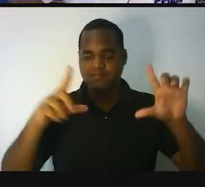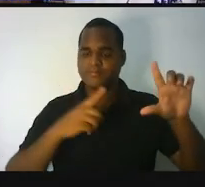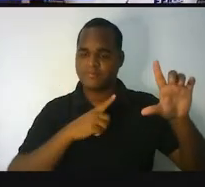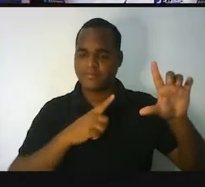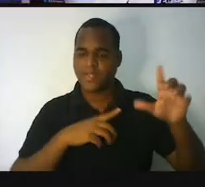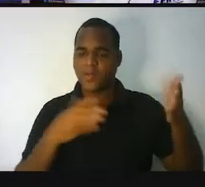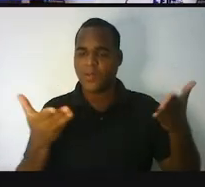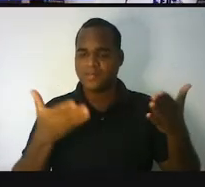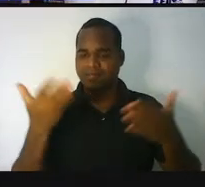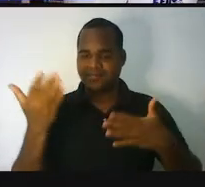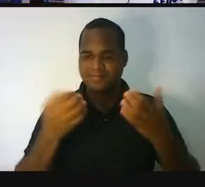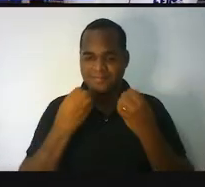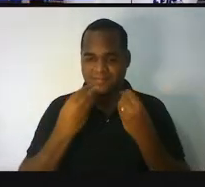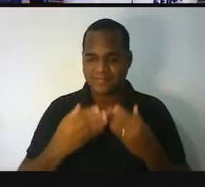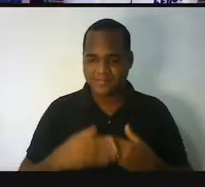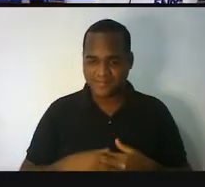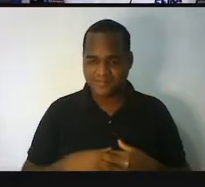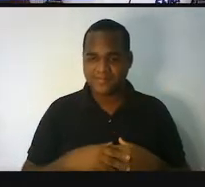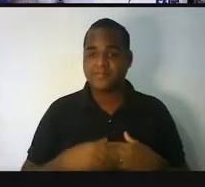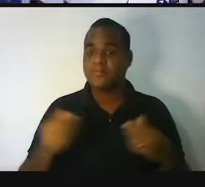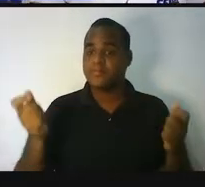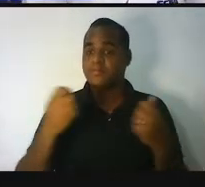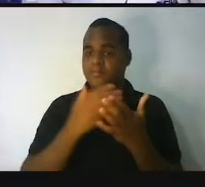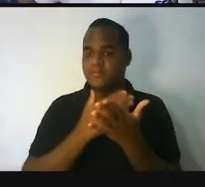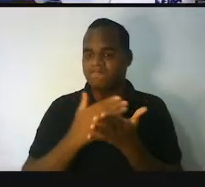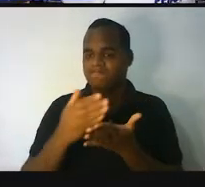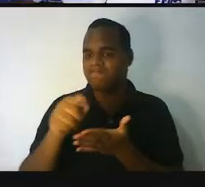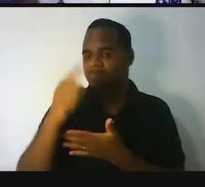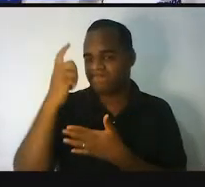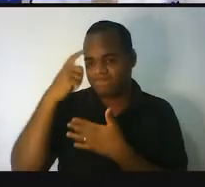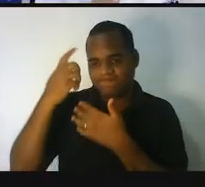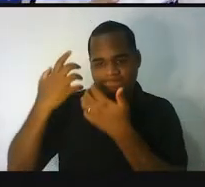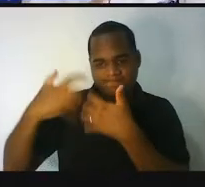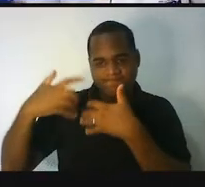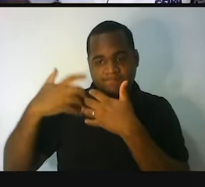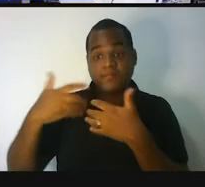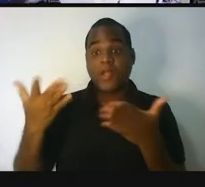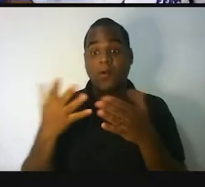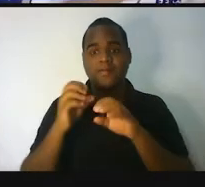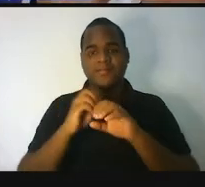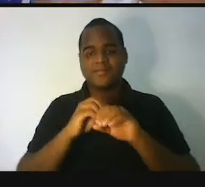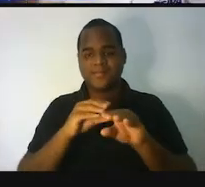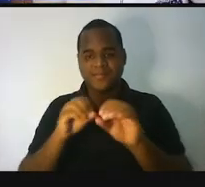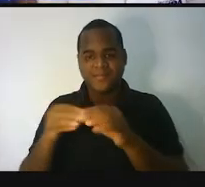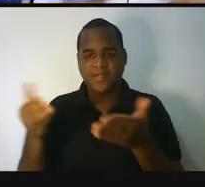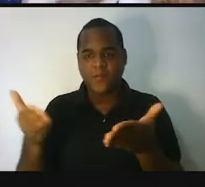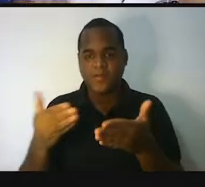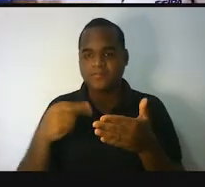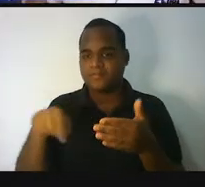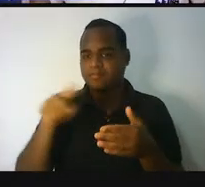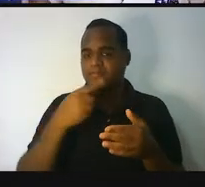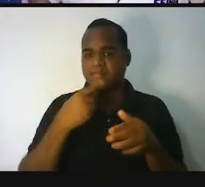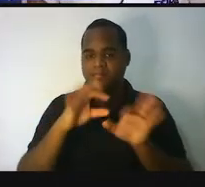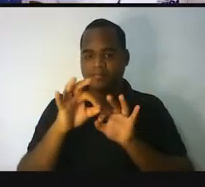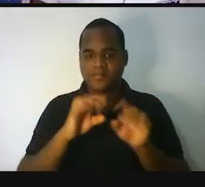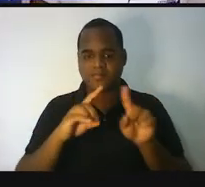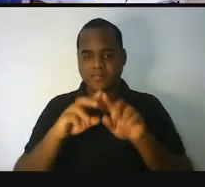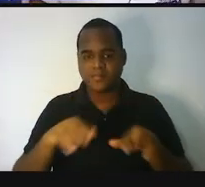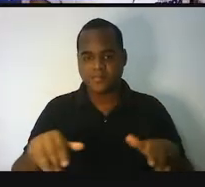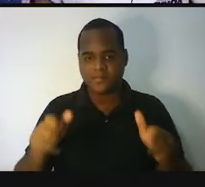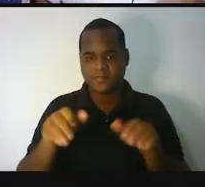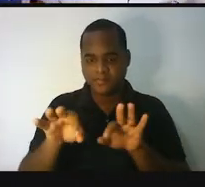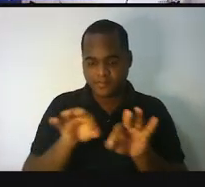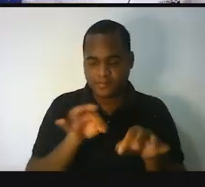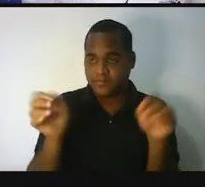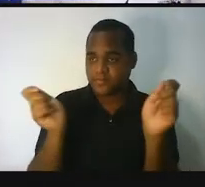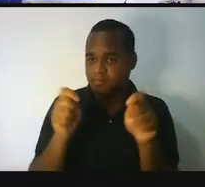eu vou começar a te dar um raciocínio. Nessa aula eu não vou resolver a situação. Eu